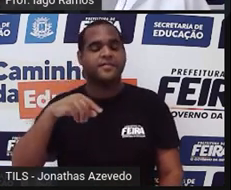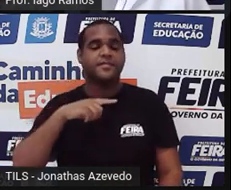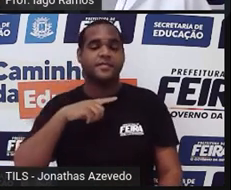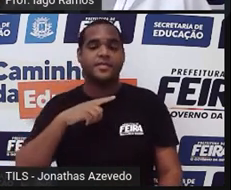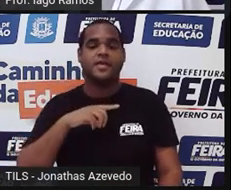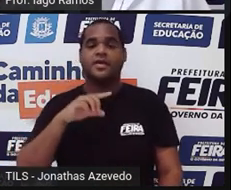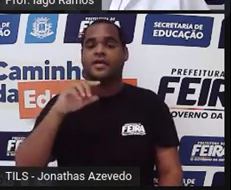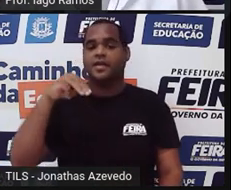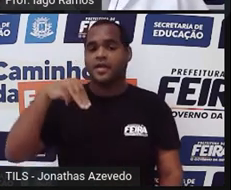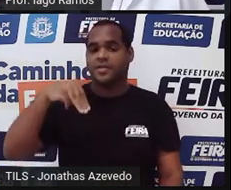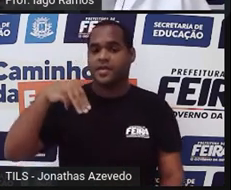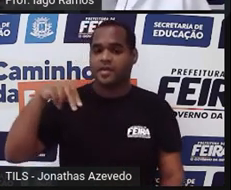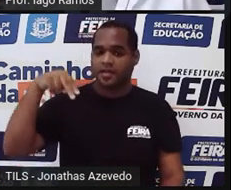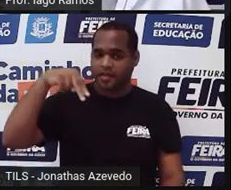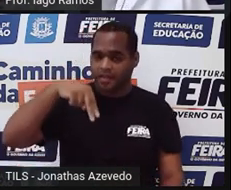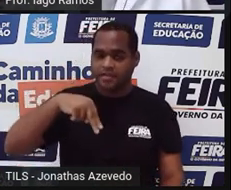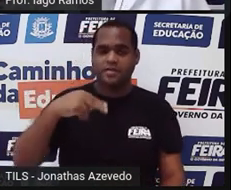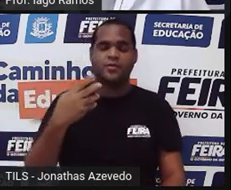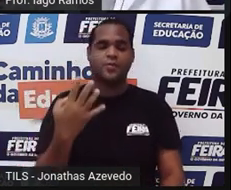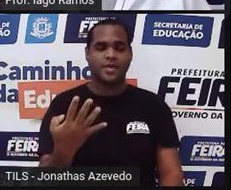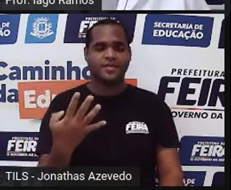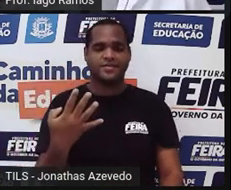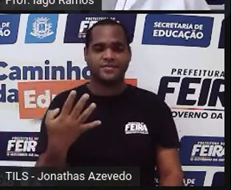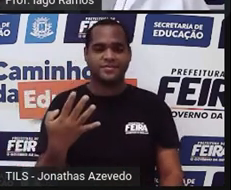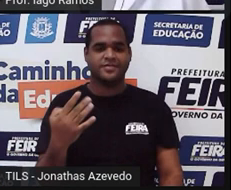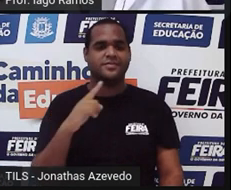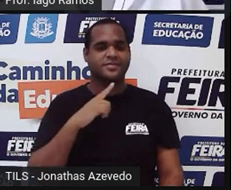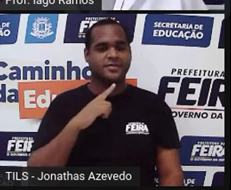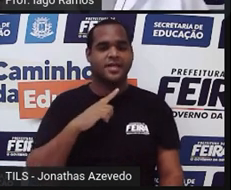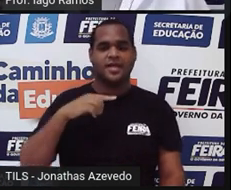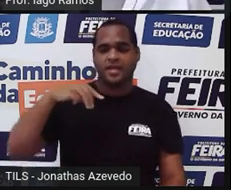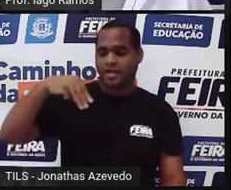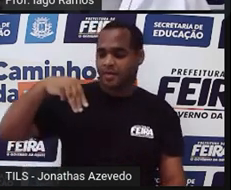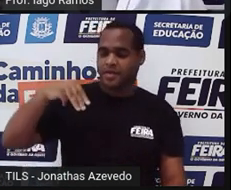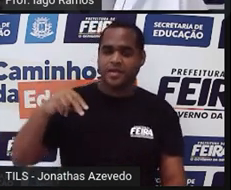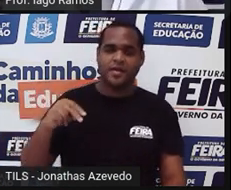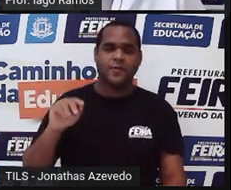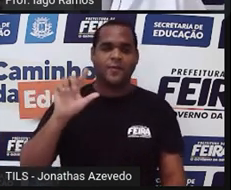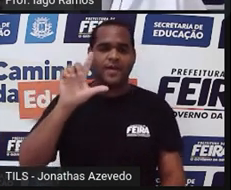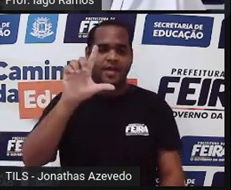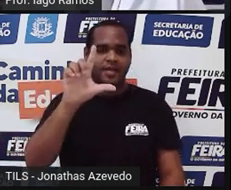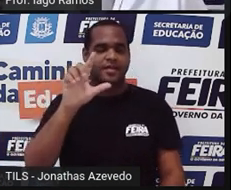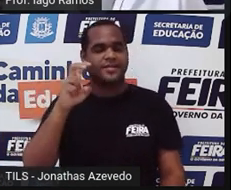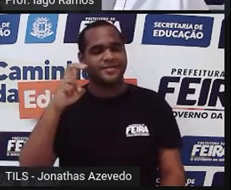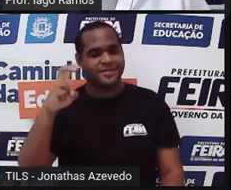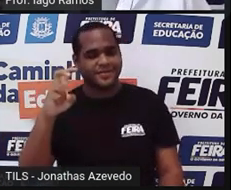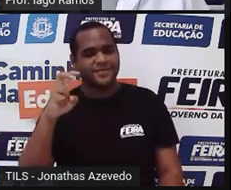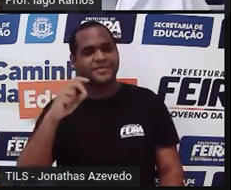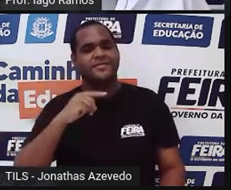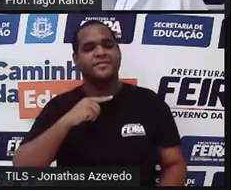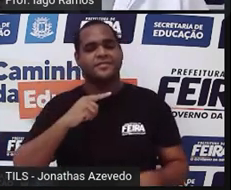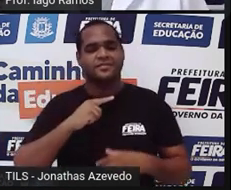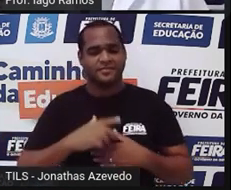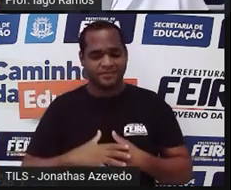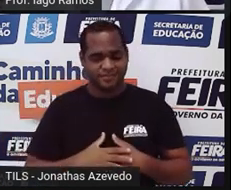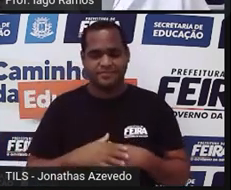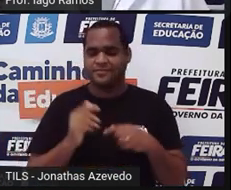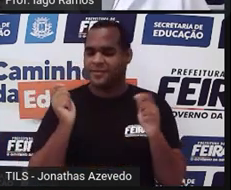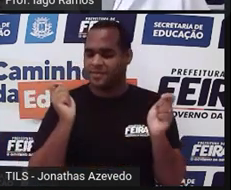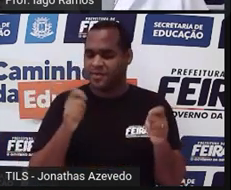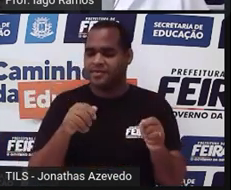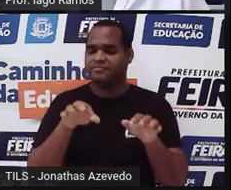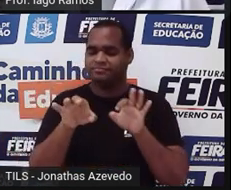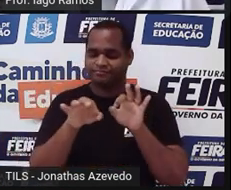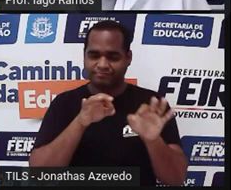que vai do M ao N, mede 4. E o lado que vai do N ao L, mede 5. Tá bom? Então, dá para construir um